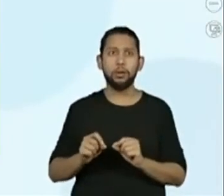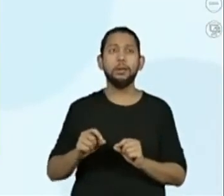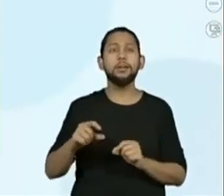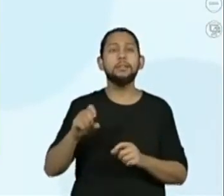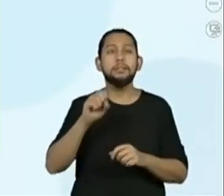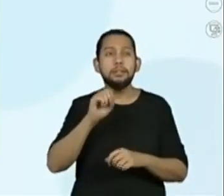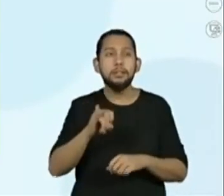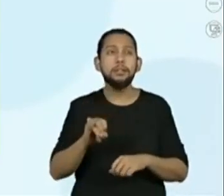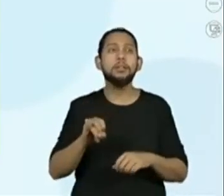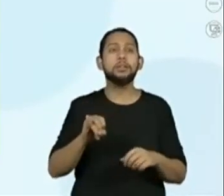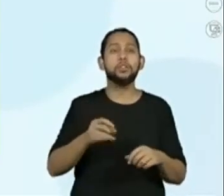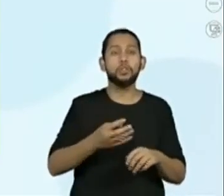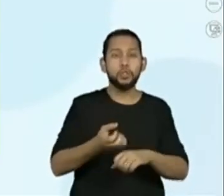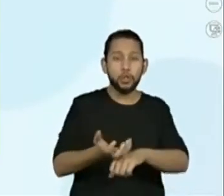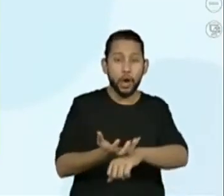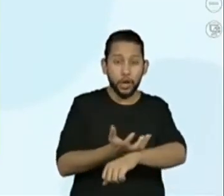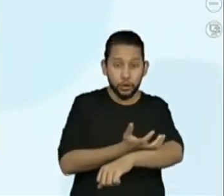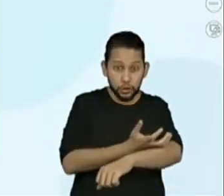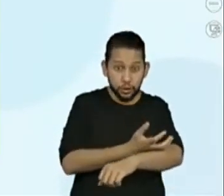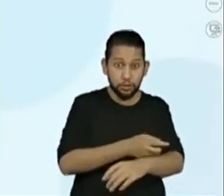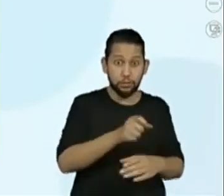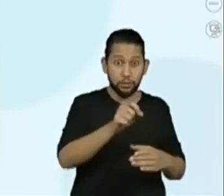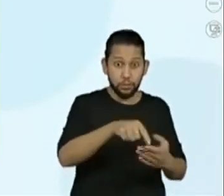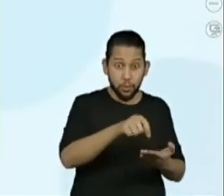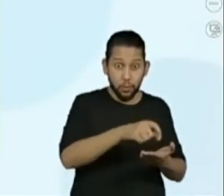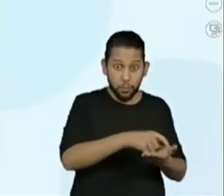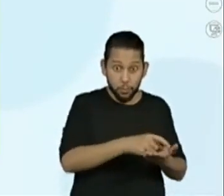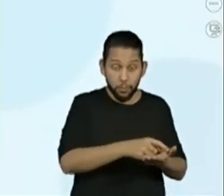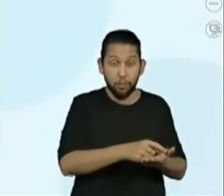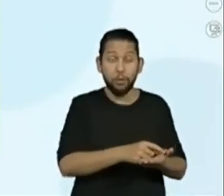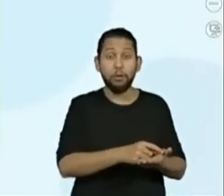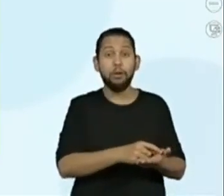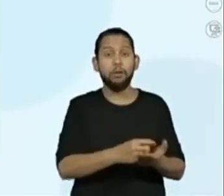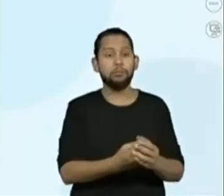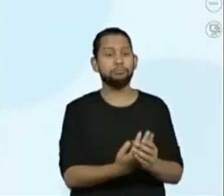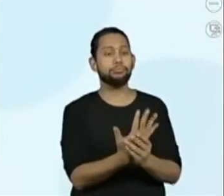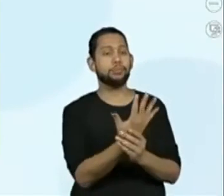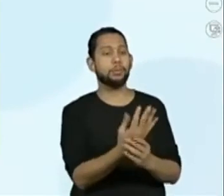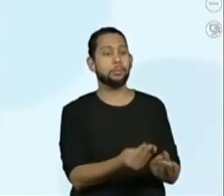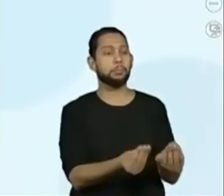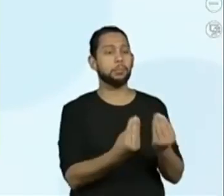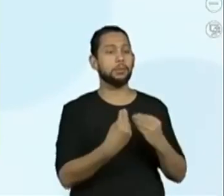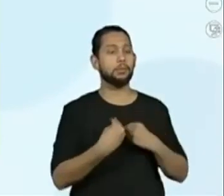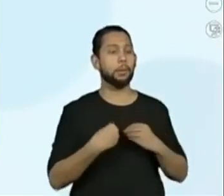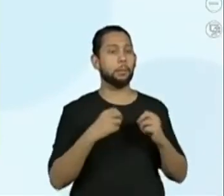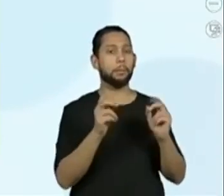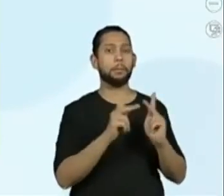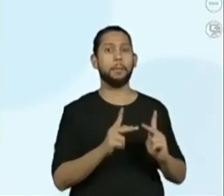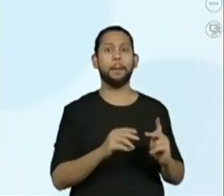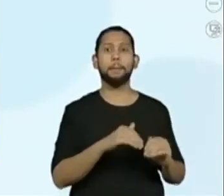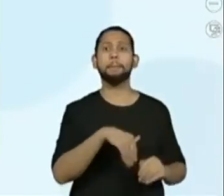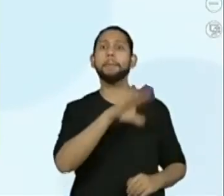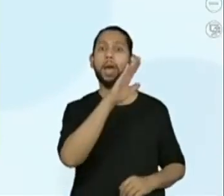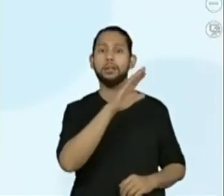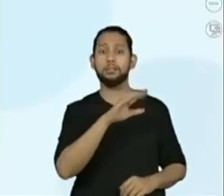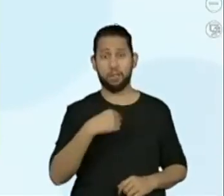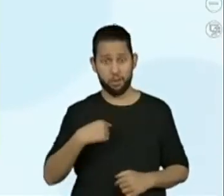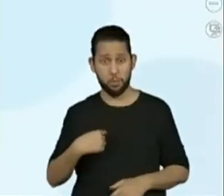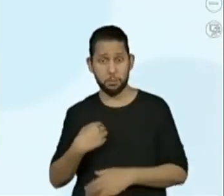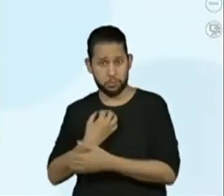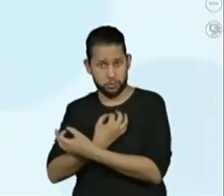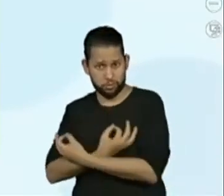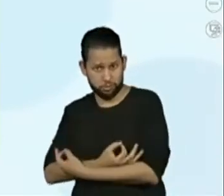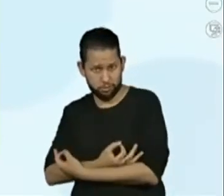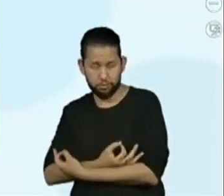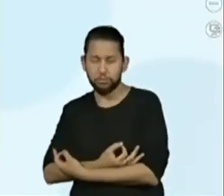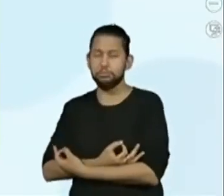jardinagem pode ser mais eficiente que oito sessões de meditação. Quem será que lembra aí o olho dessa notícia? E quem